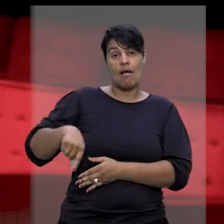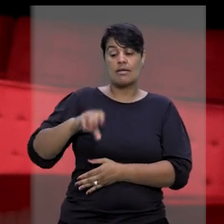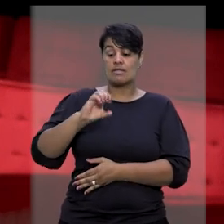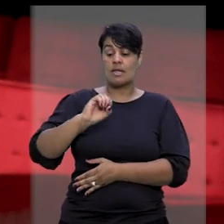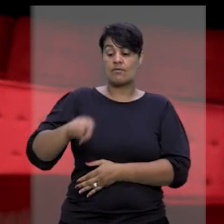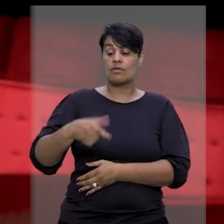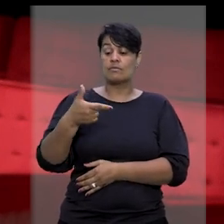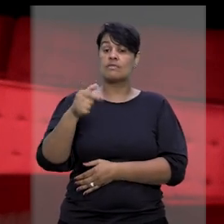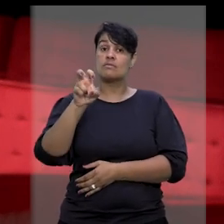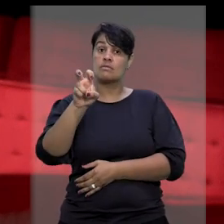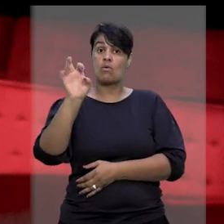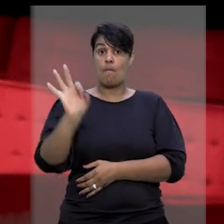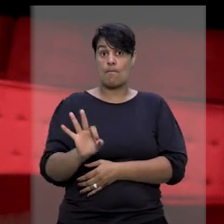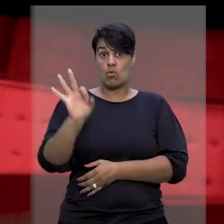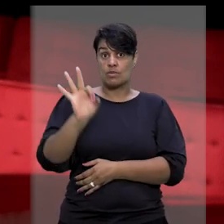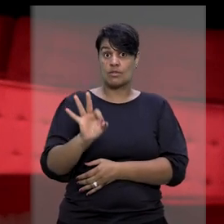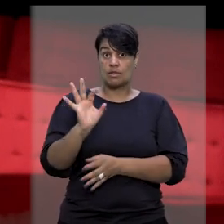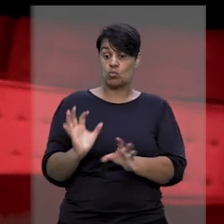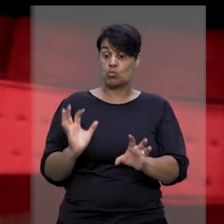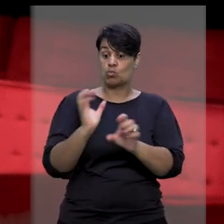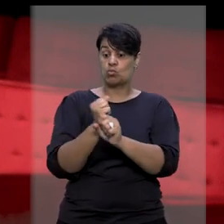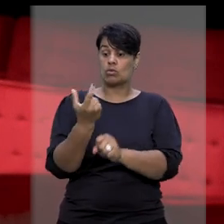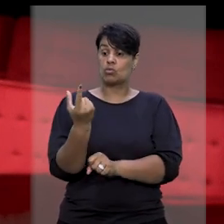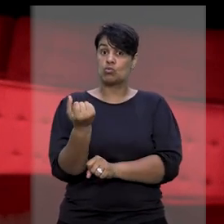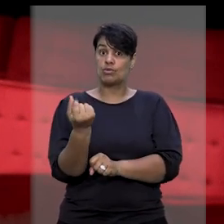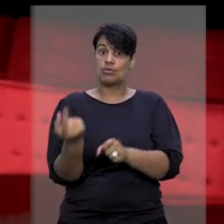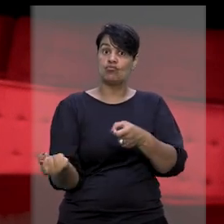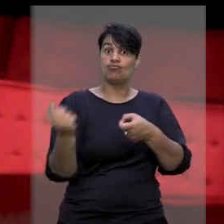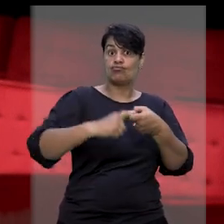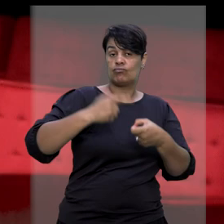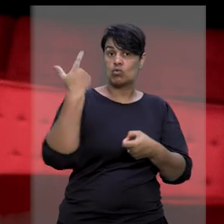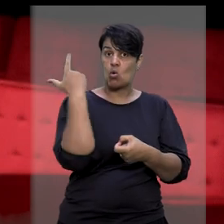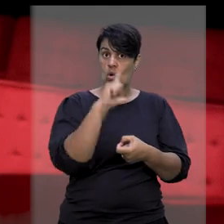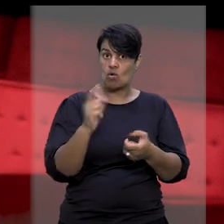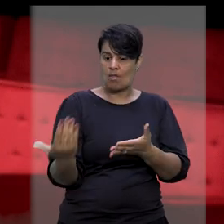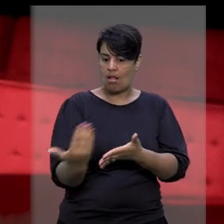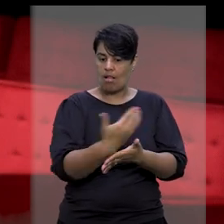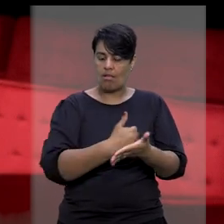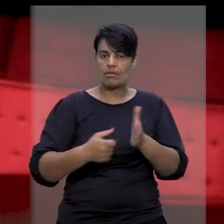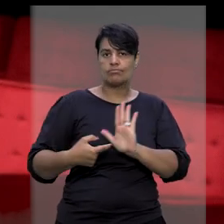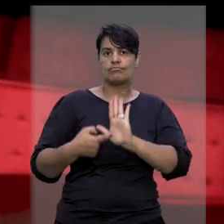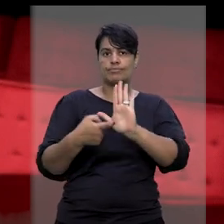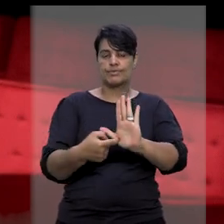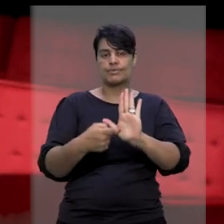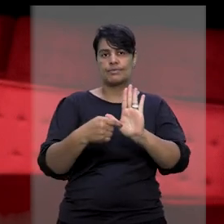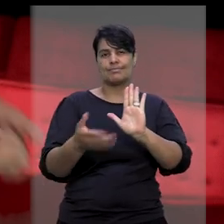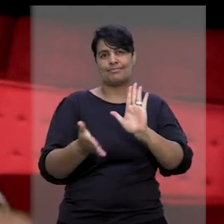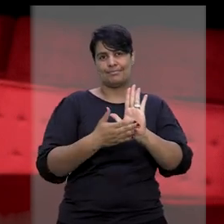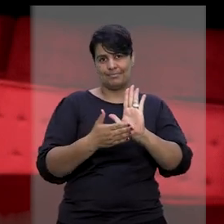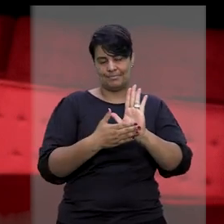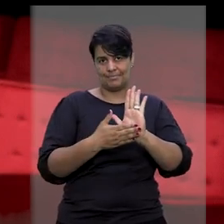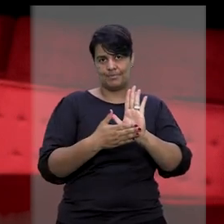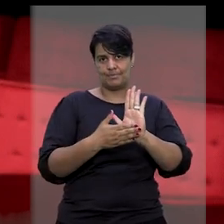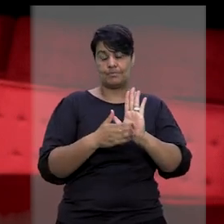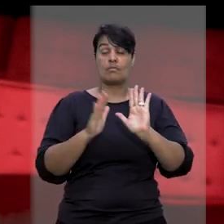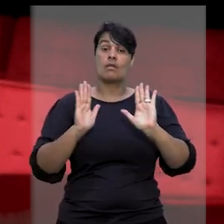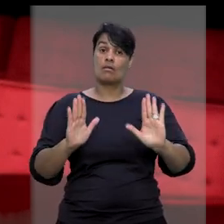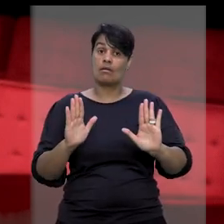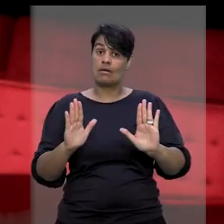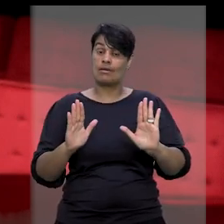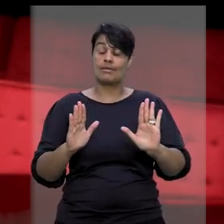em 0,25% do valor da recuperação apresentado com a petição inicial.